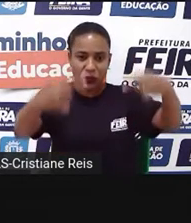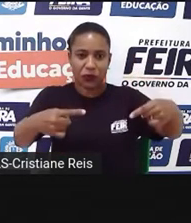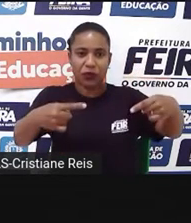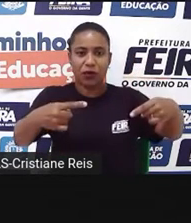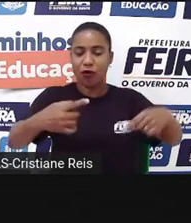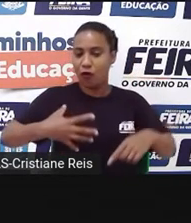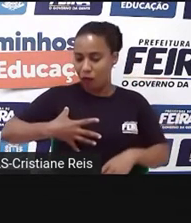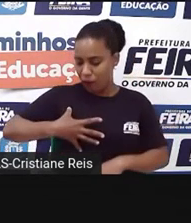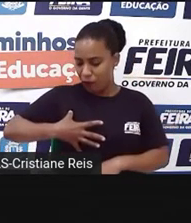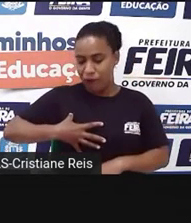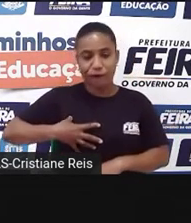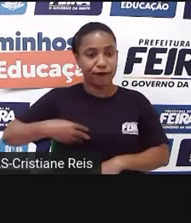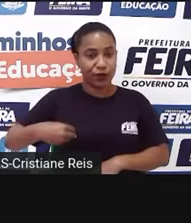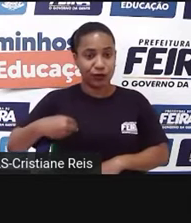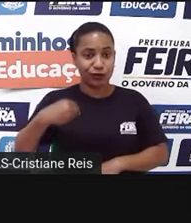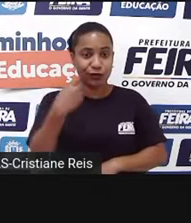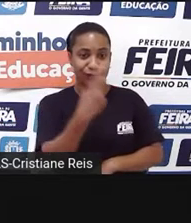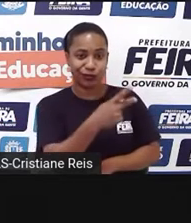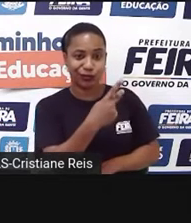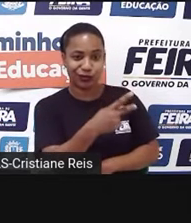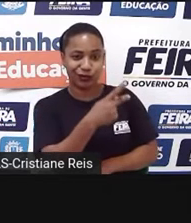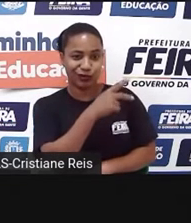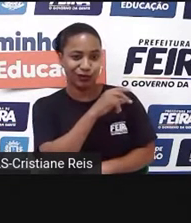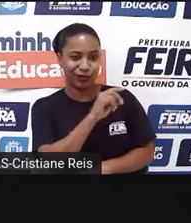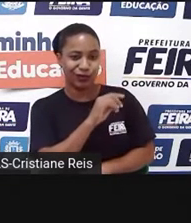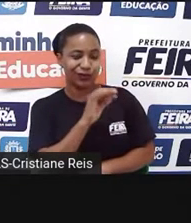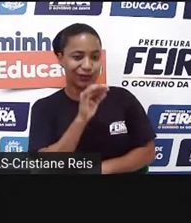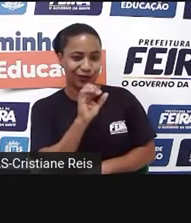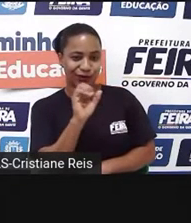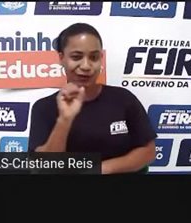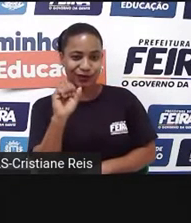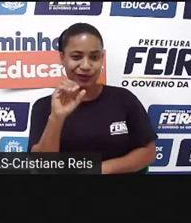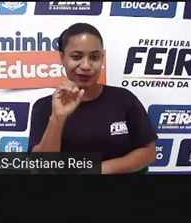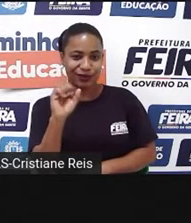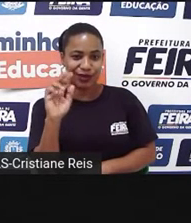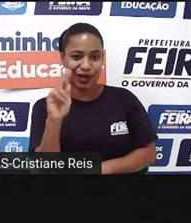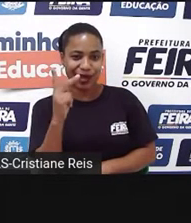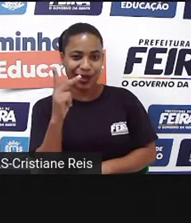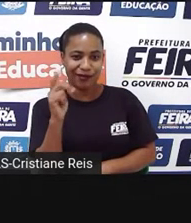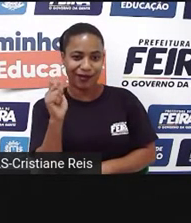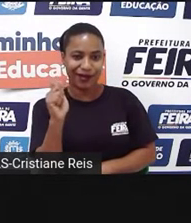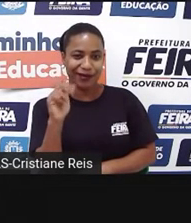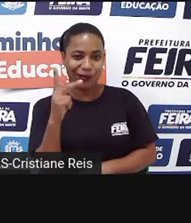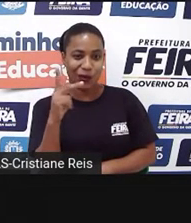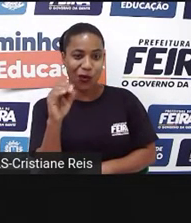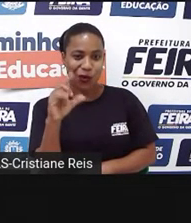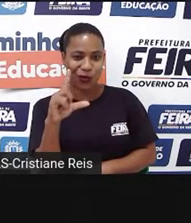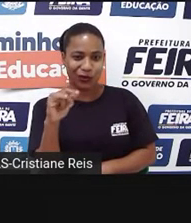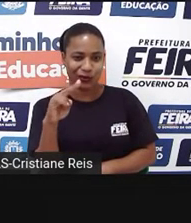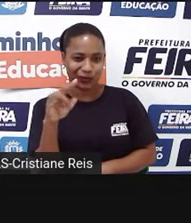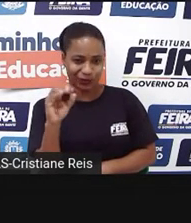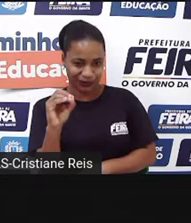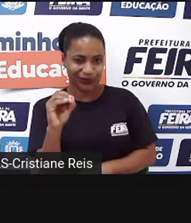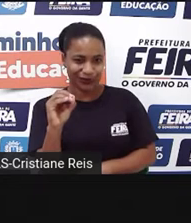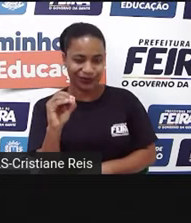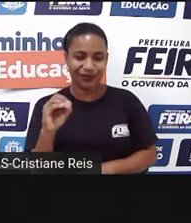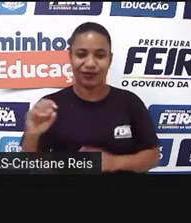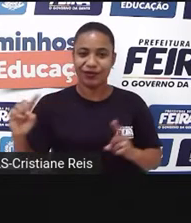era um esporte e uma forma de defesa daquela época. Eles, então, nesta batalha,